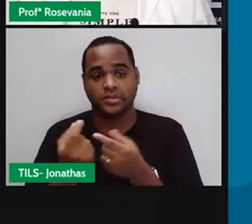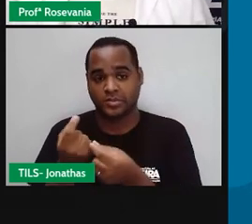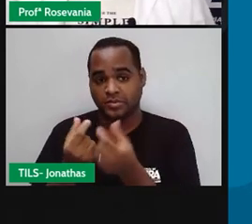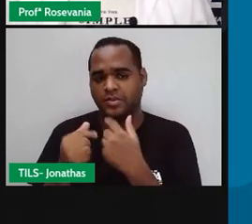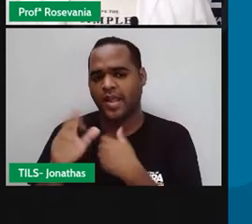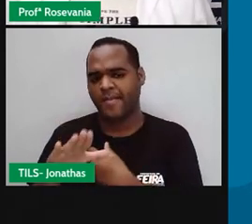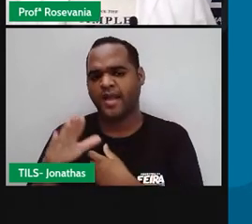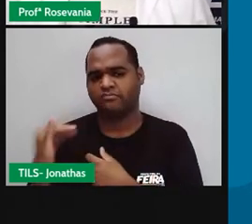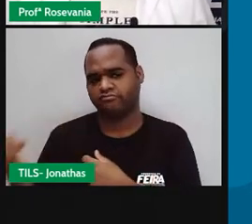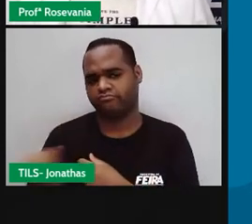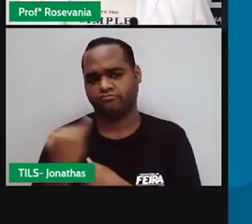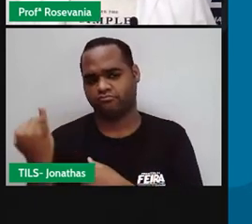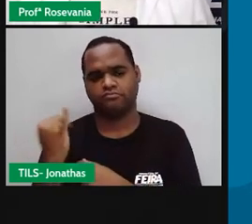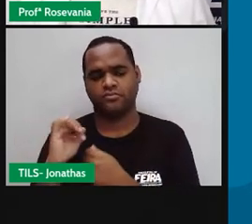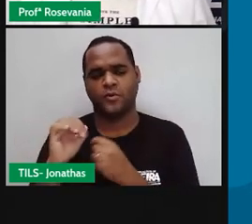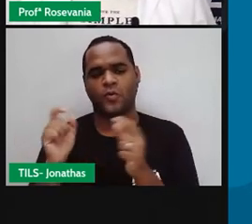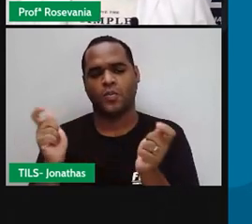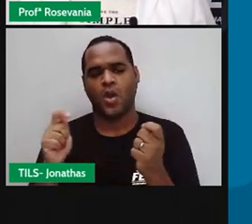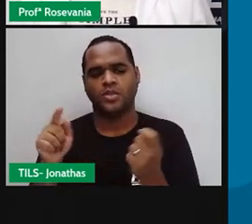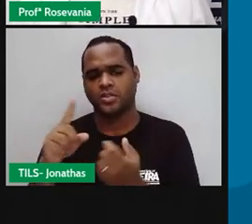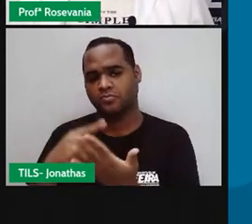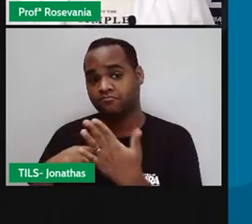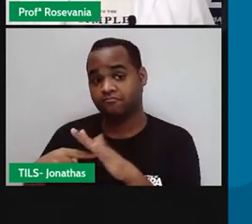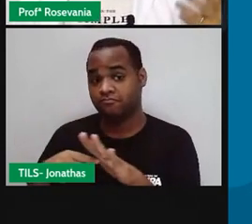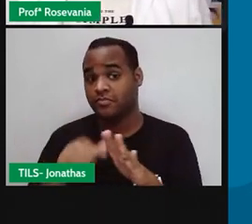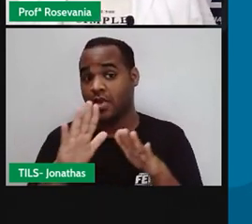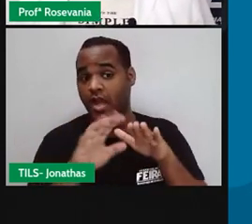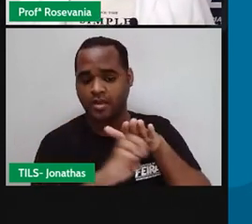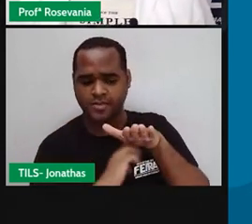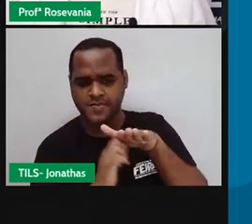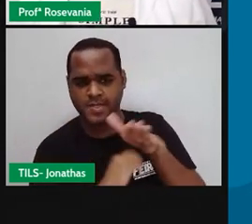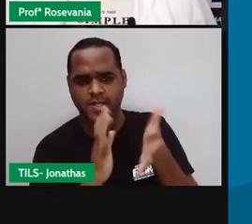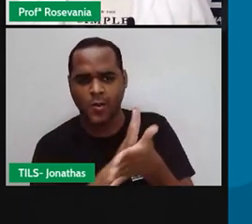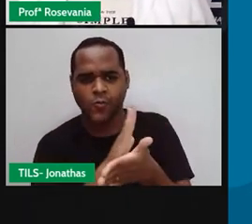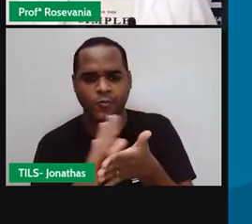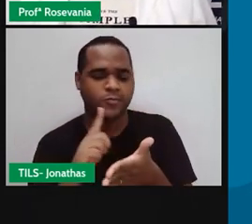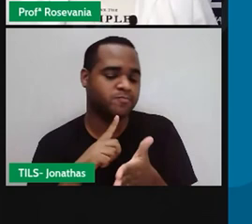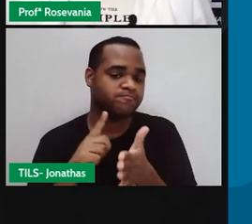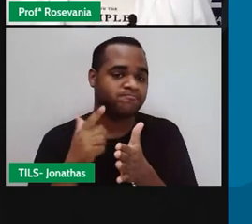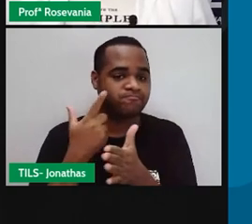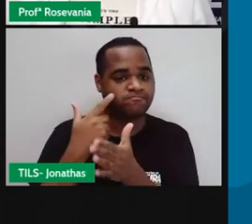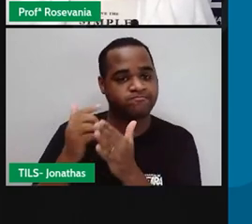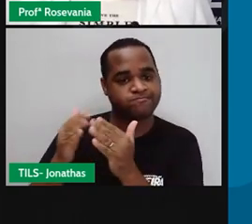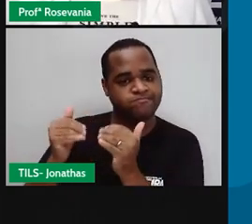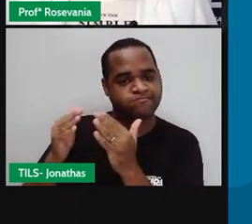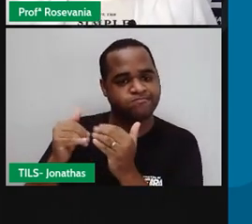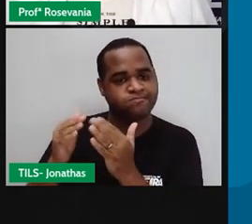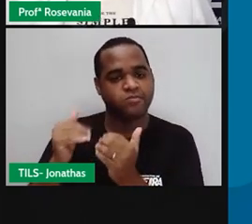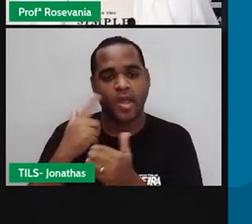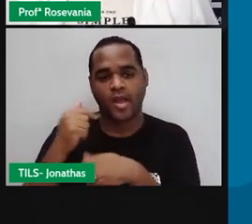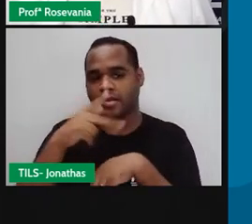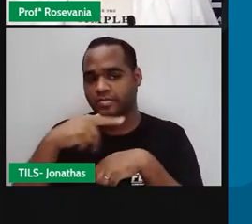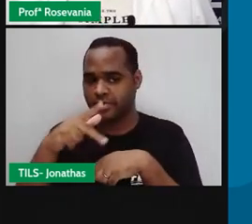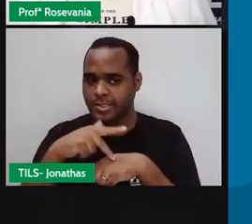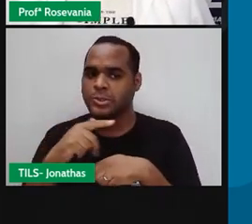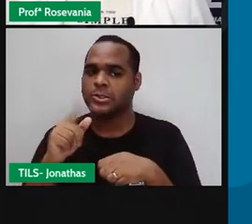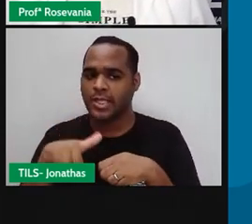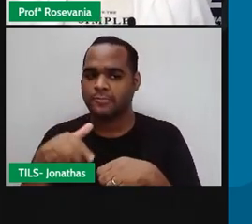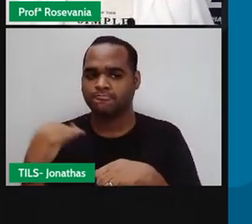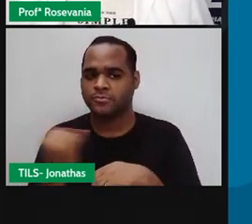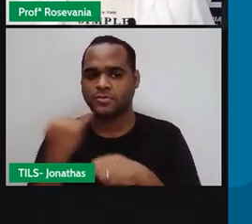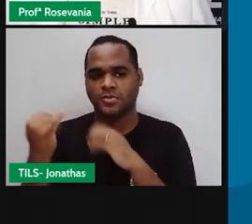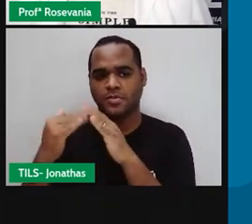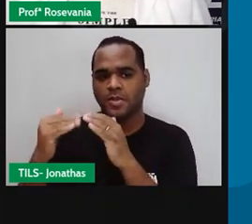interessa e, às vezes, algumas dessas empresas, elas batem de cara, né, com os países produtores e